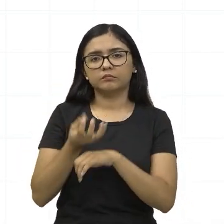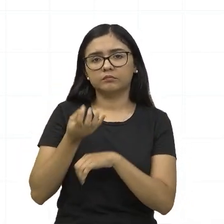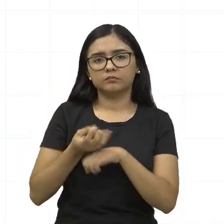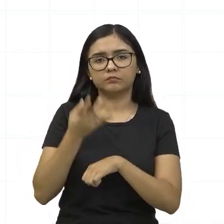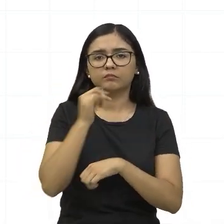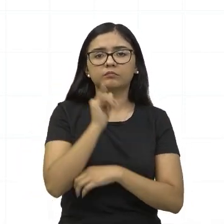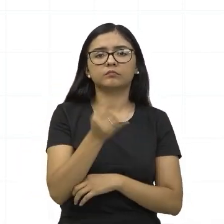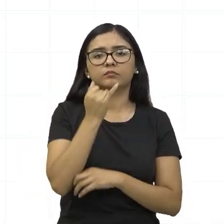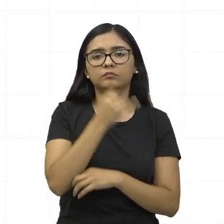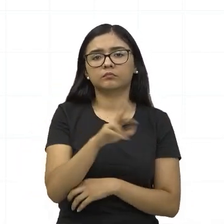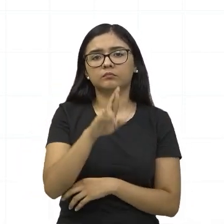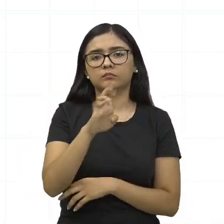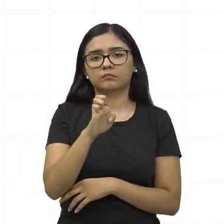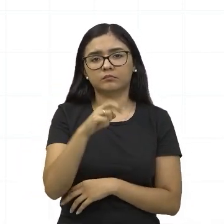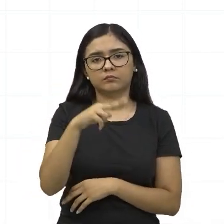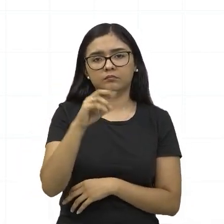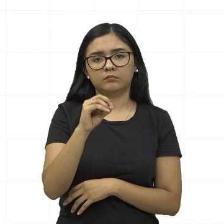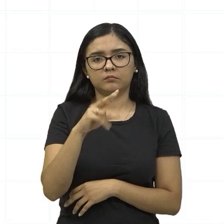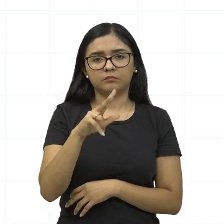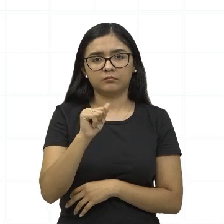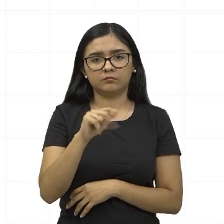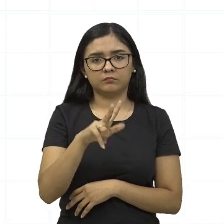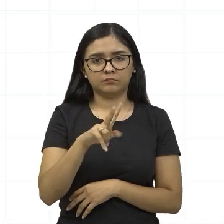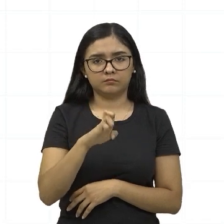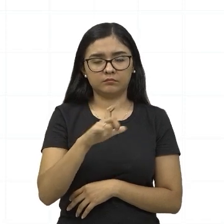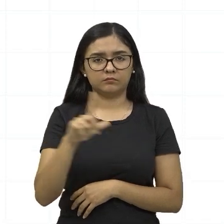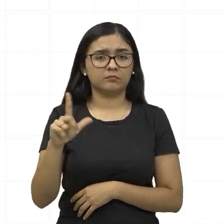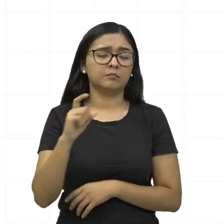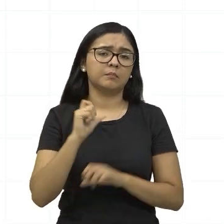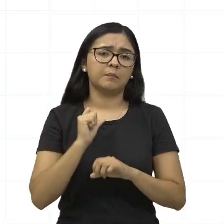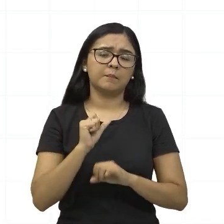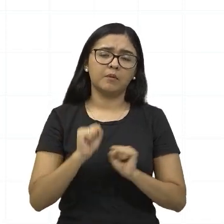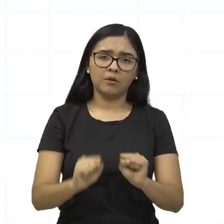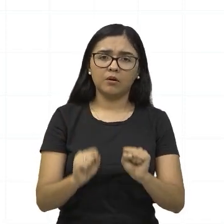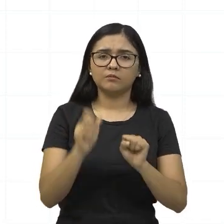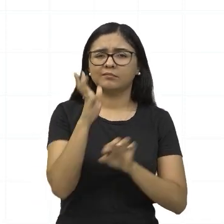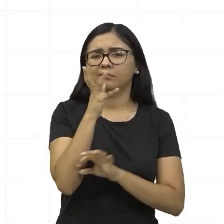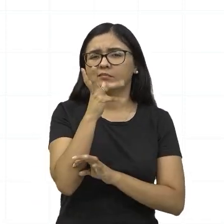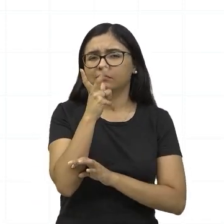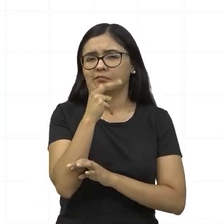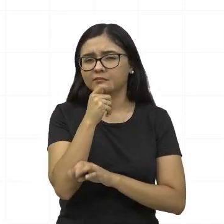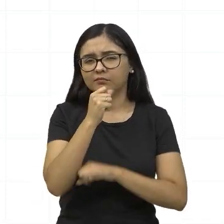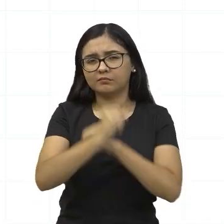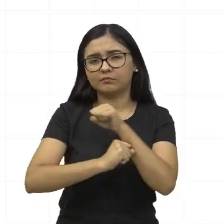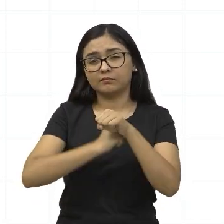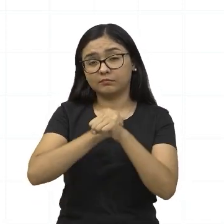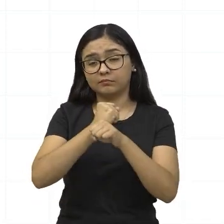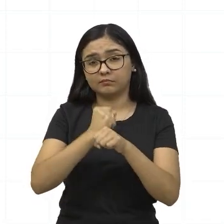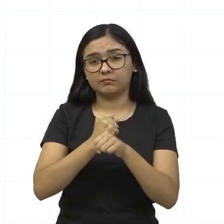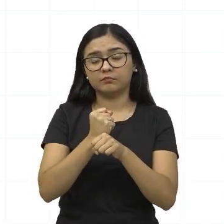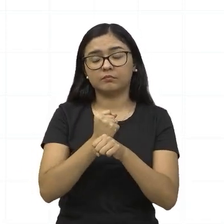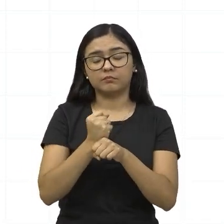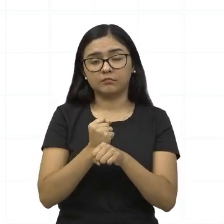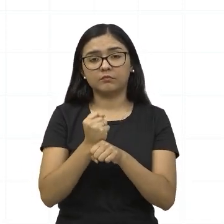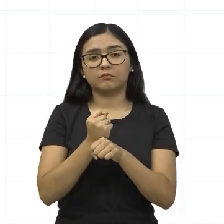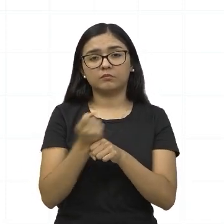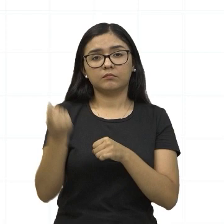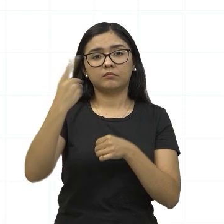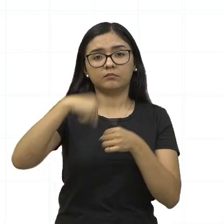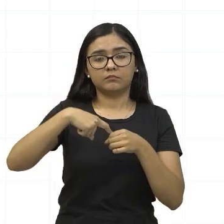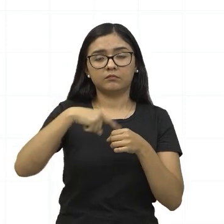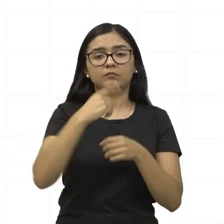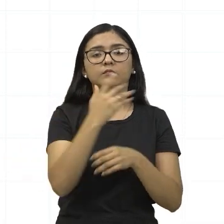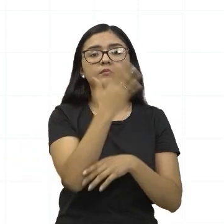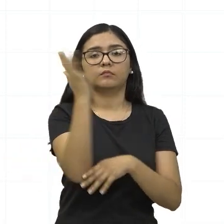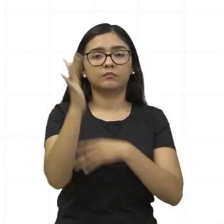renováveis, né? Elas podem aí levar muitos anos para serem utilizadas, para serem renovadas na